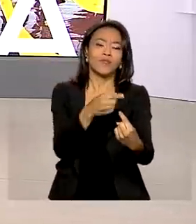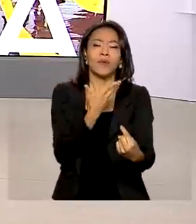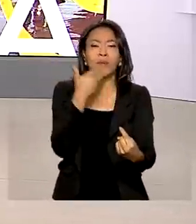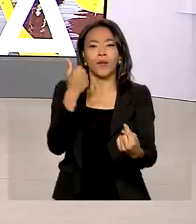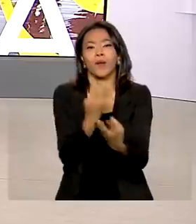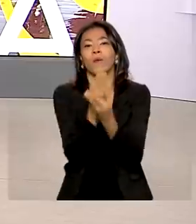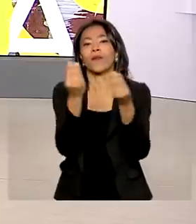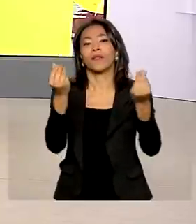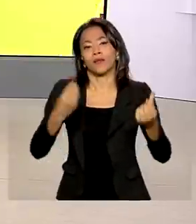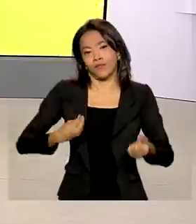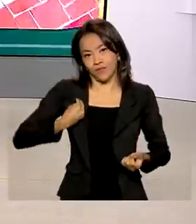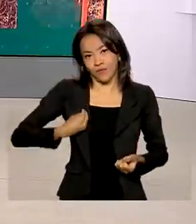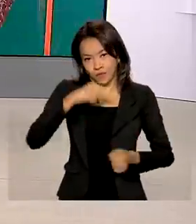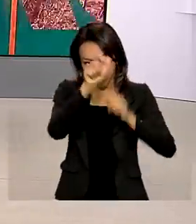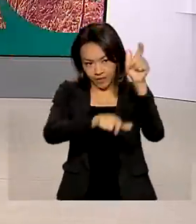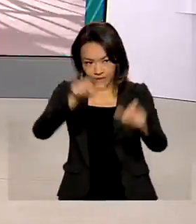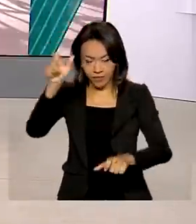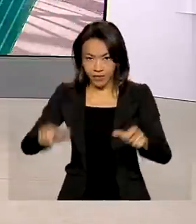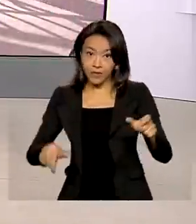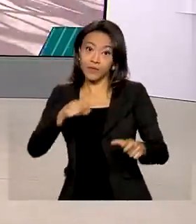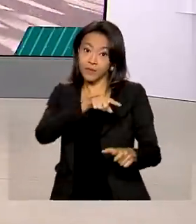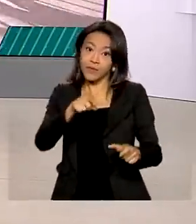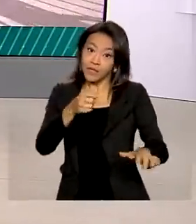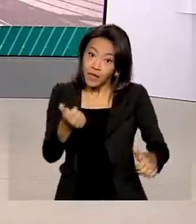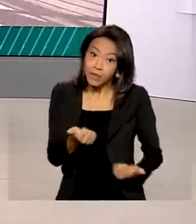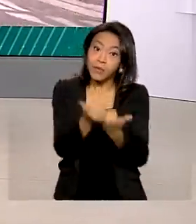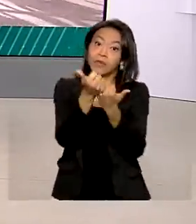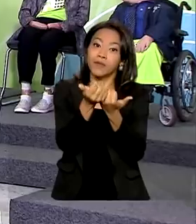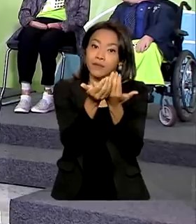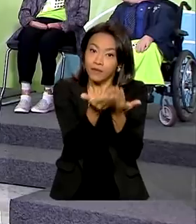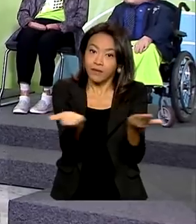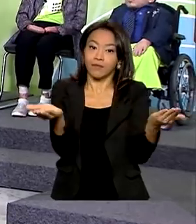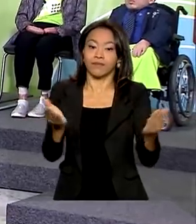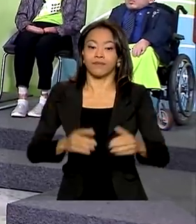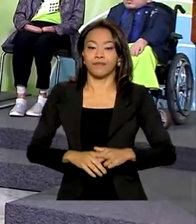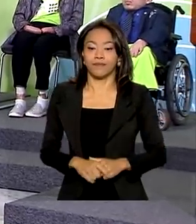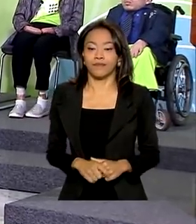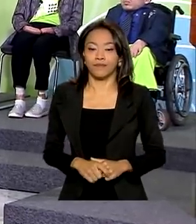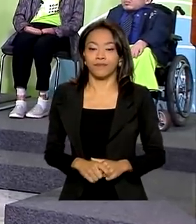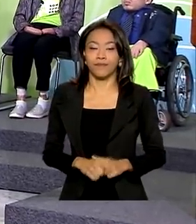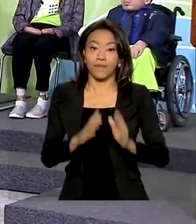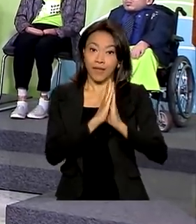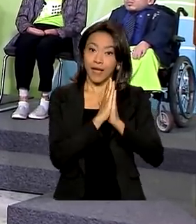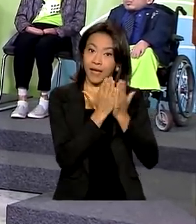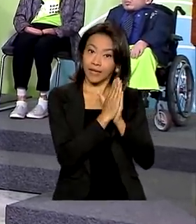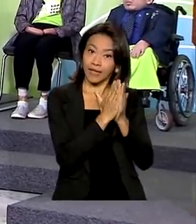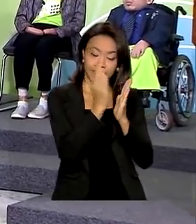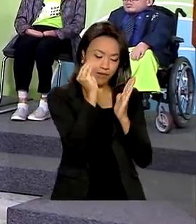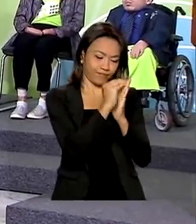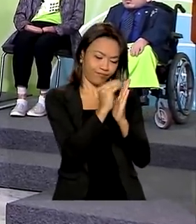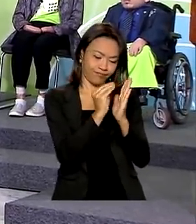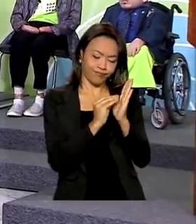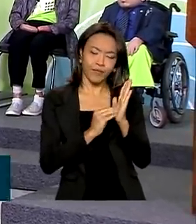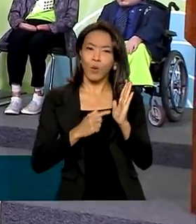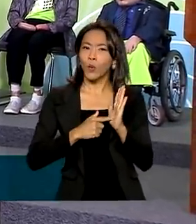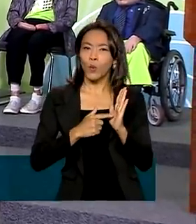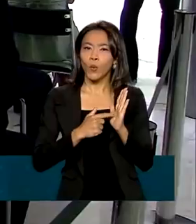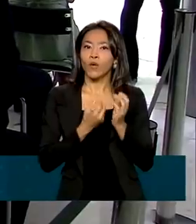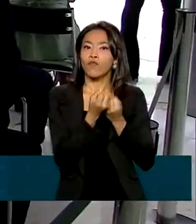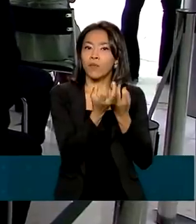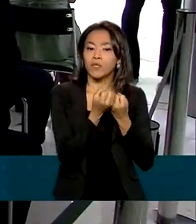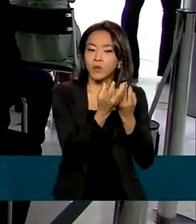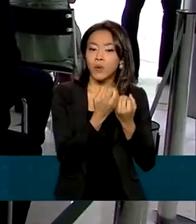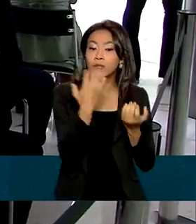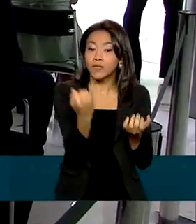dessa população, fortalecendo iniciativas de apoio. A caderneta vai registrar informações importantes